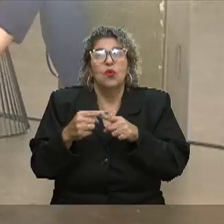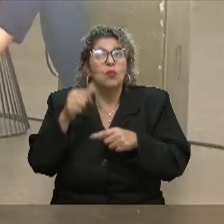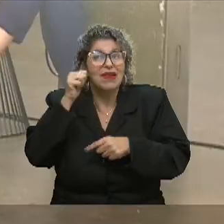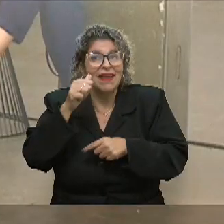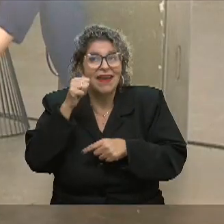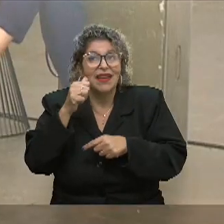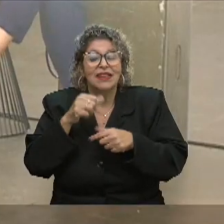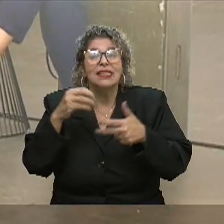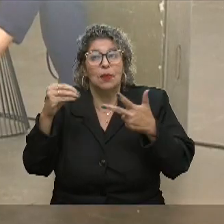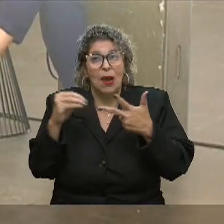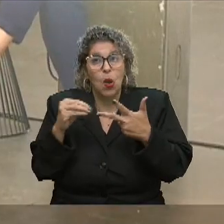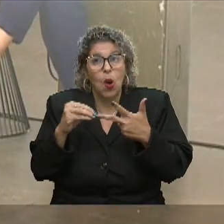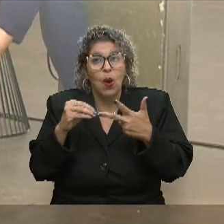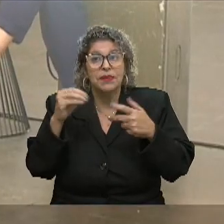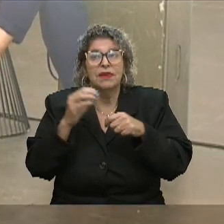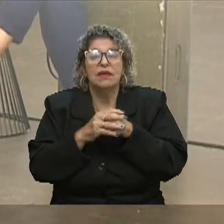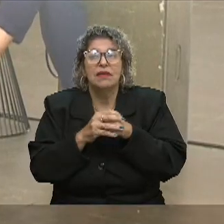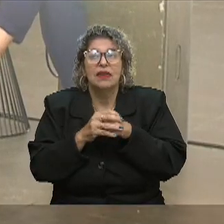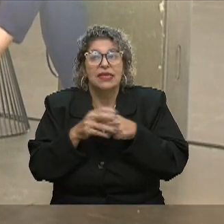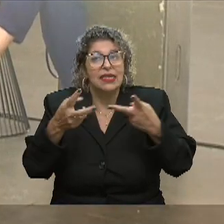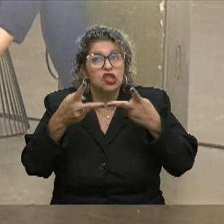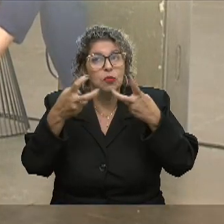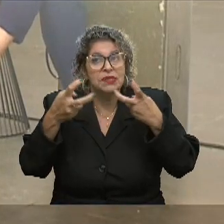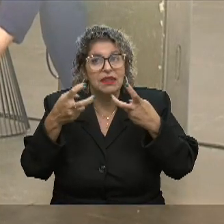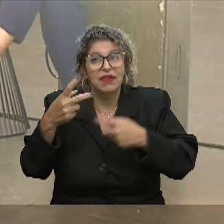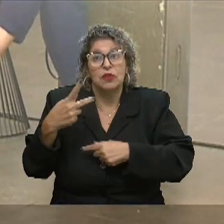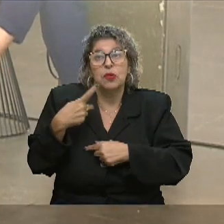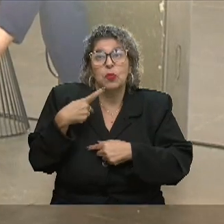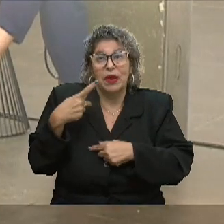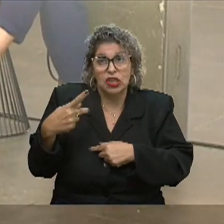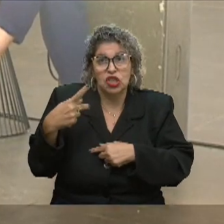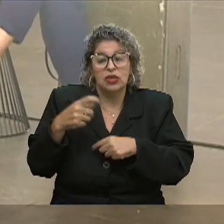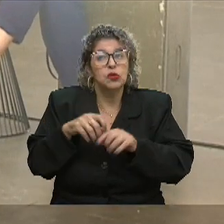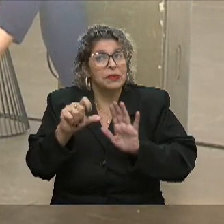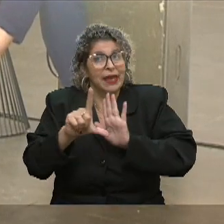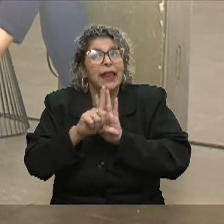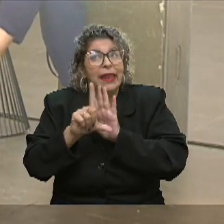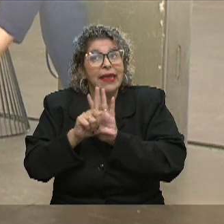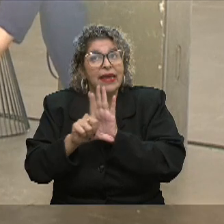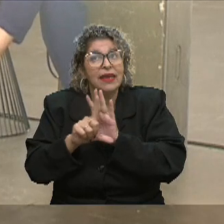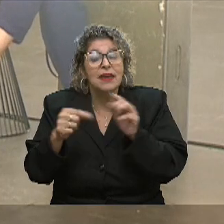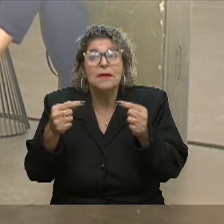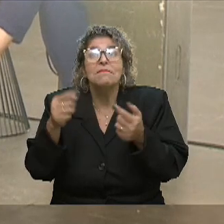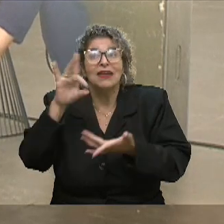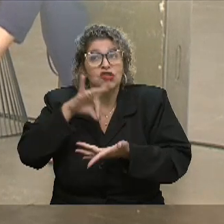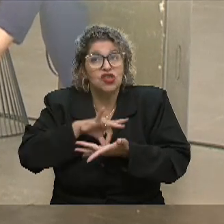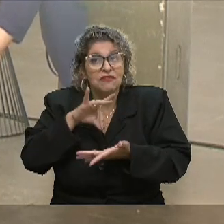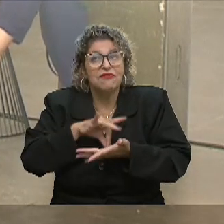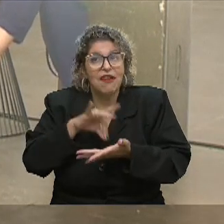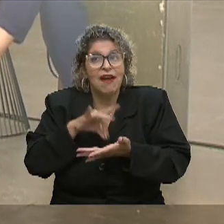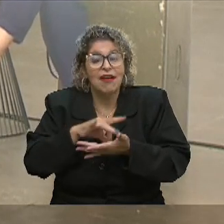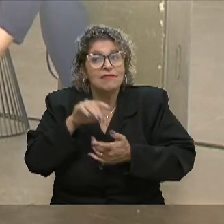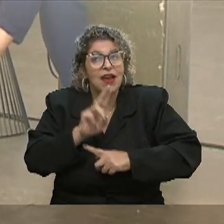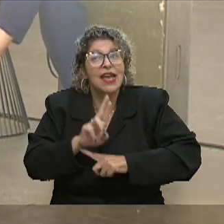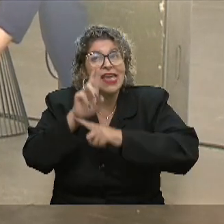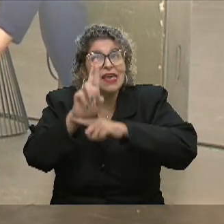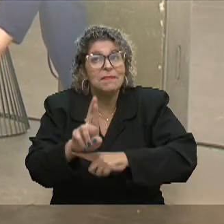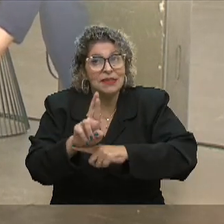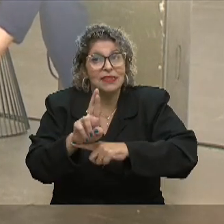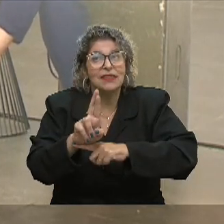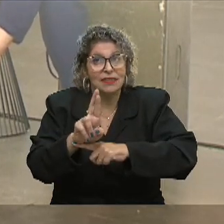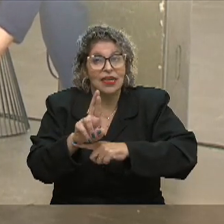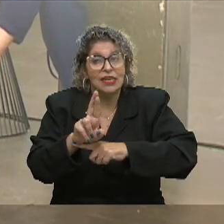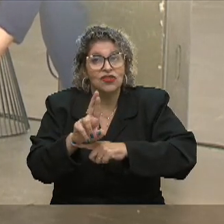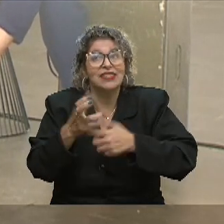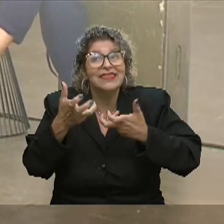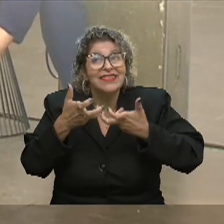Existe uma cota que tem que ser observada pelos partidos, porque isso é lei. Mas, de fato, a representatividade que a gente